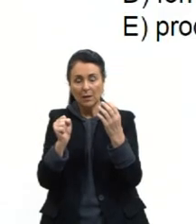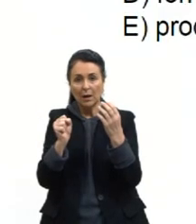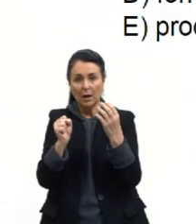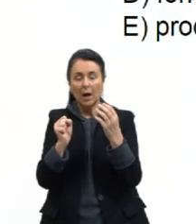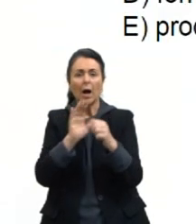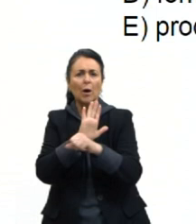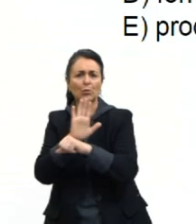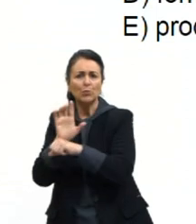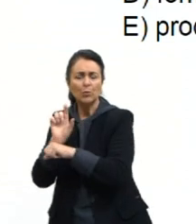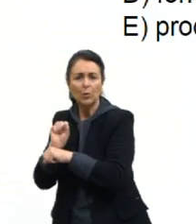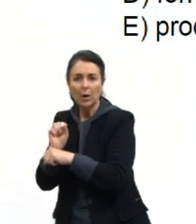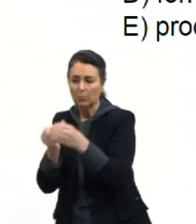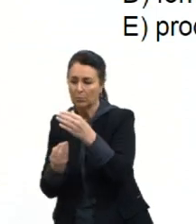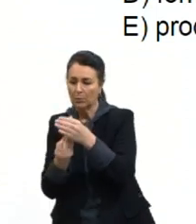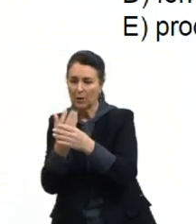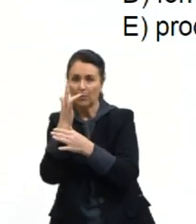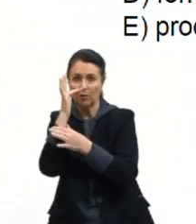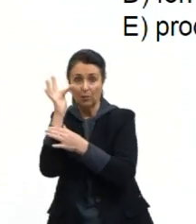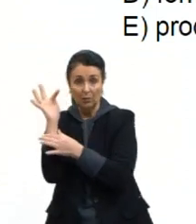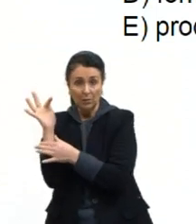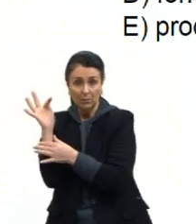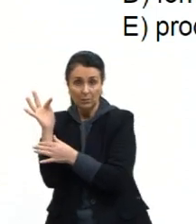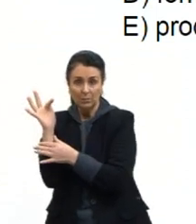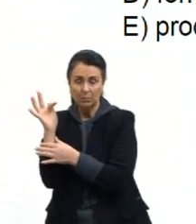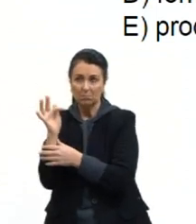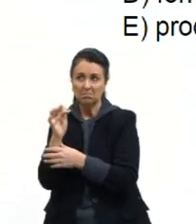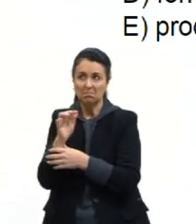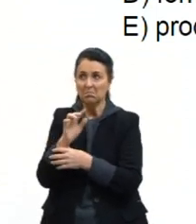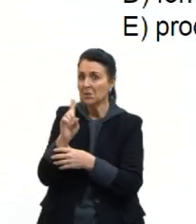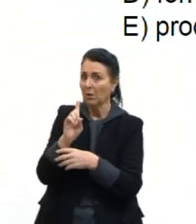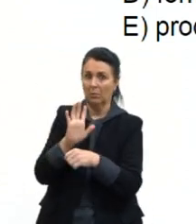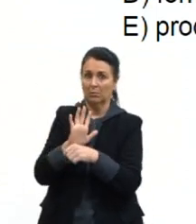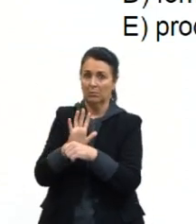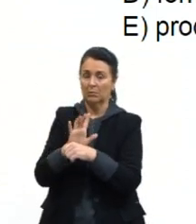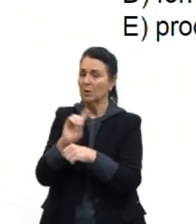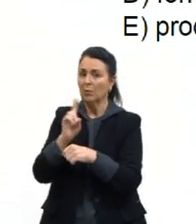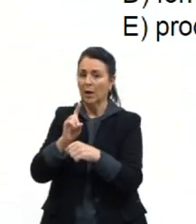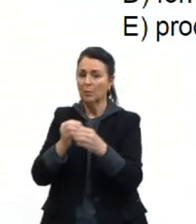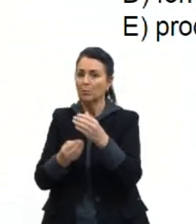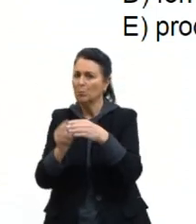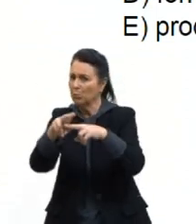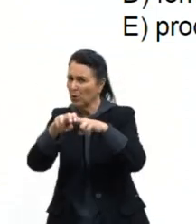A floração da planta? Não, não vai contribuir para a planta da flor.